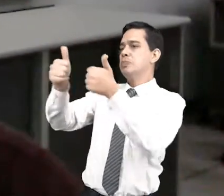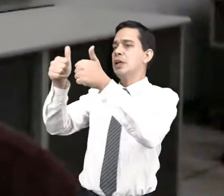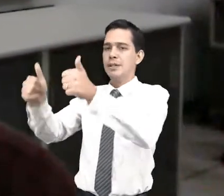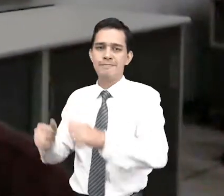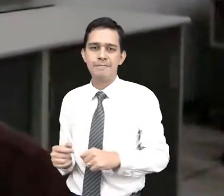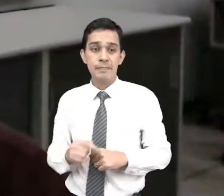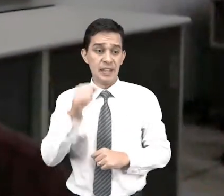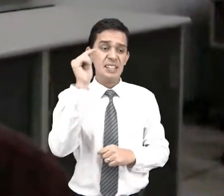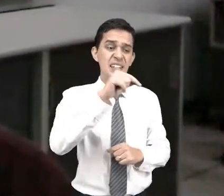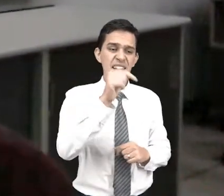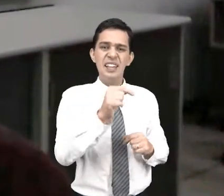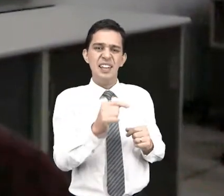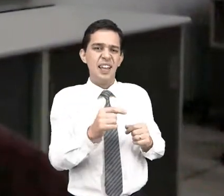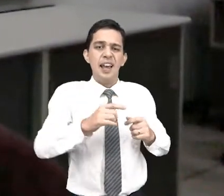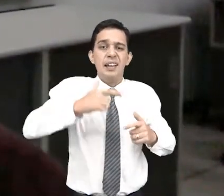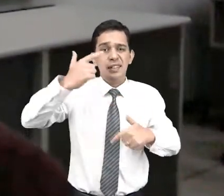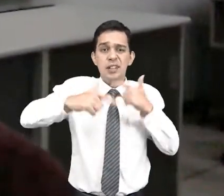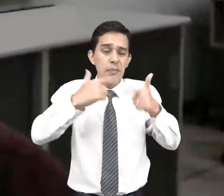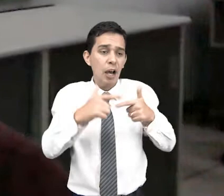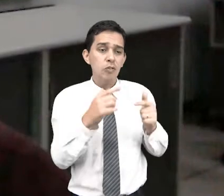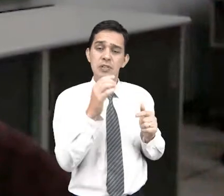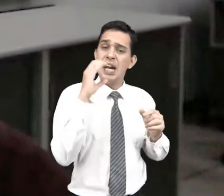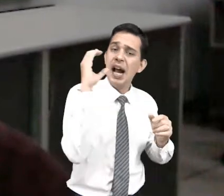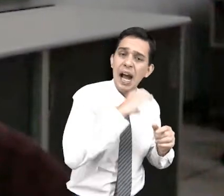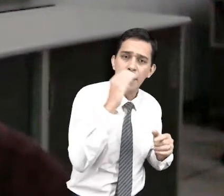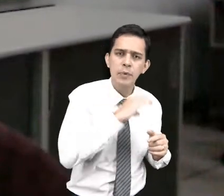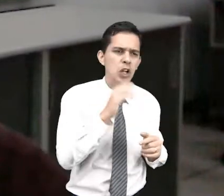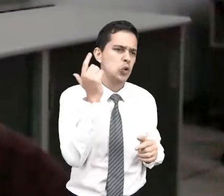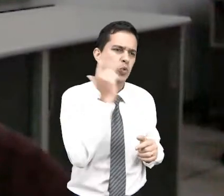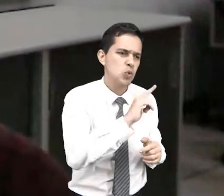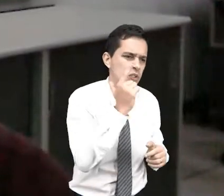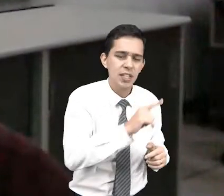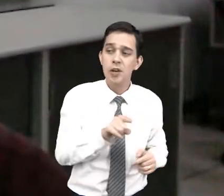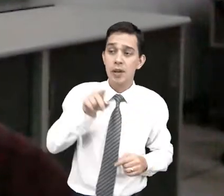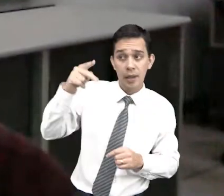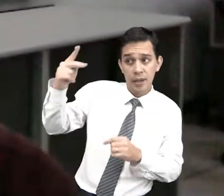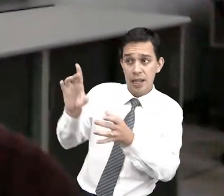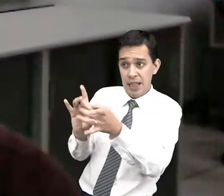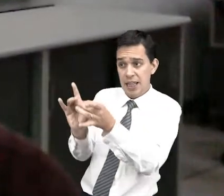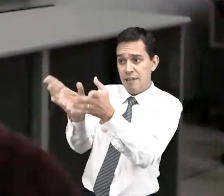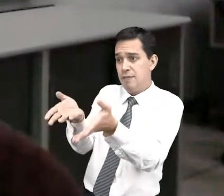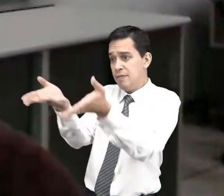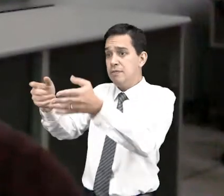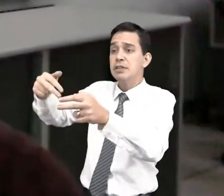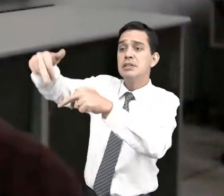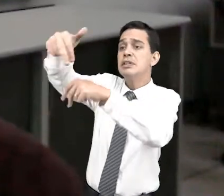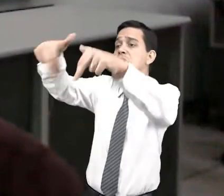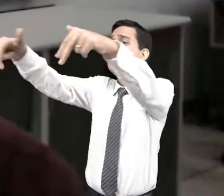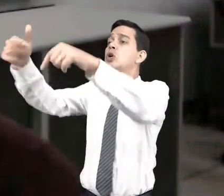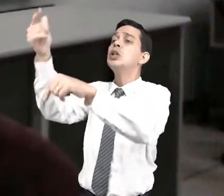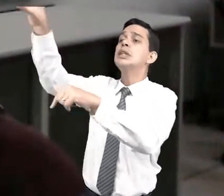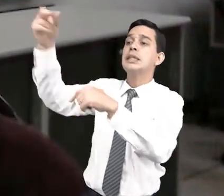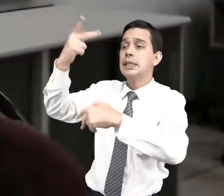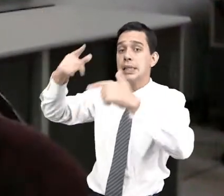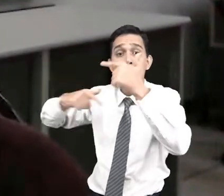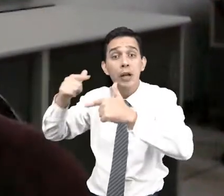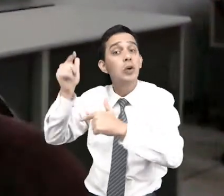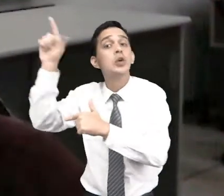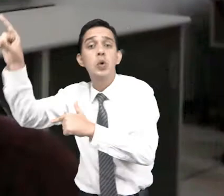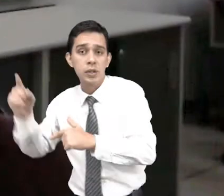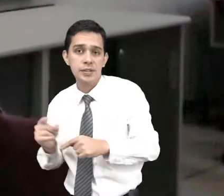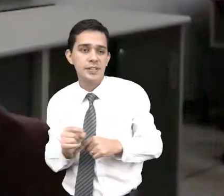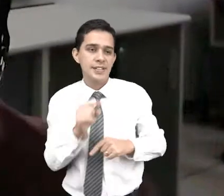mecânica, e com o robô a gente conseguiu desonerar essas pessoas. A gente pode dar destaque também